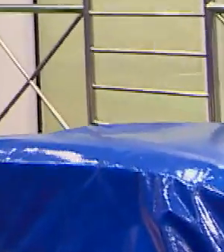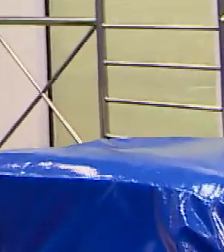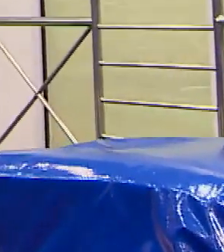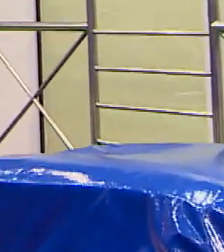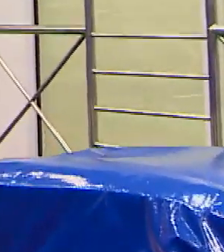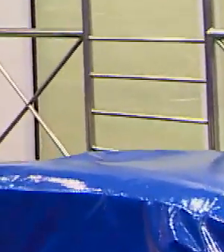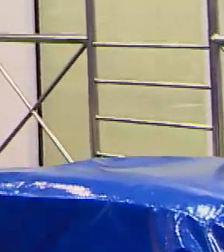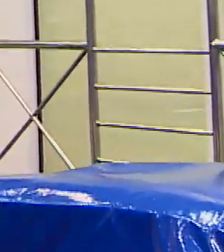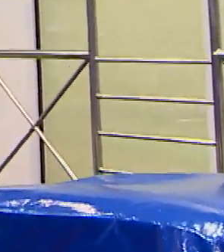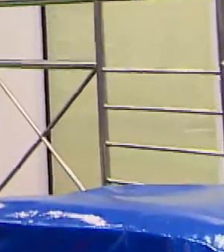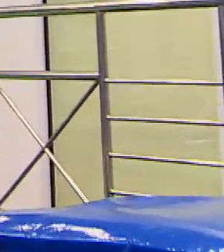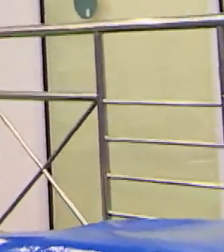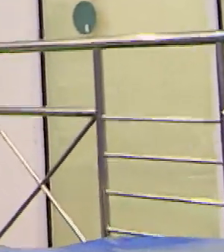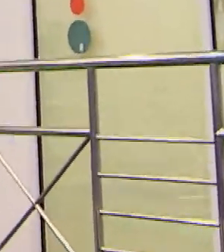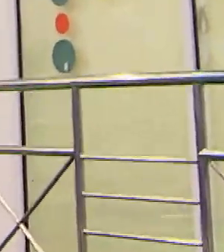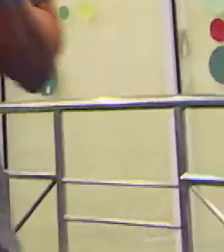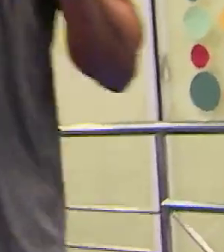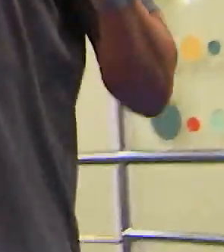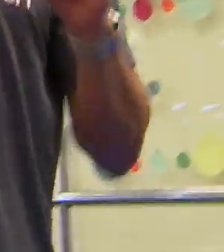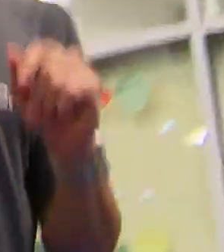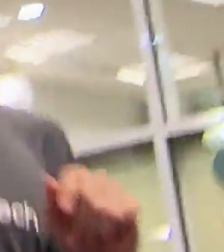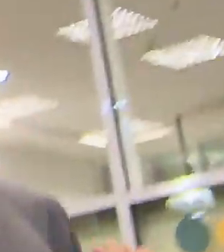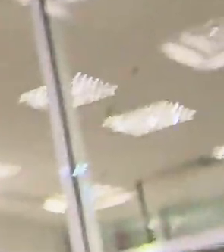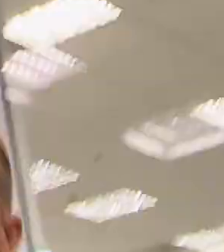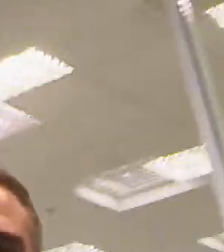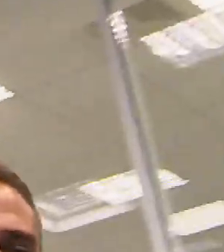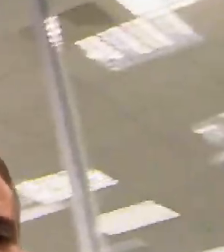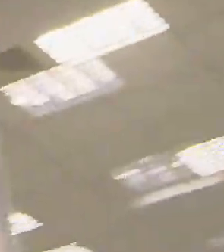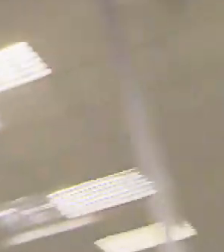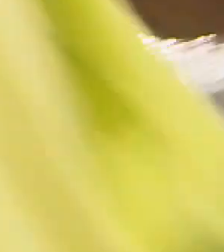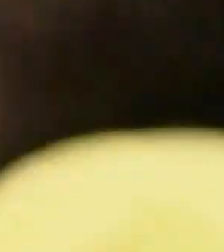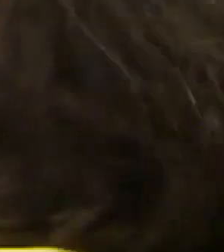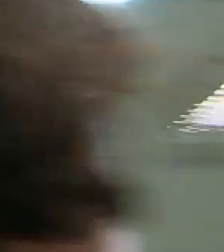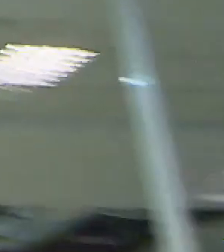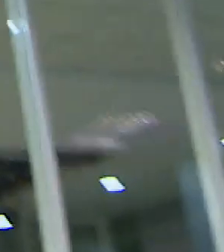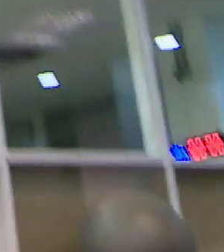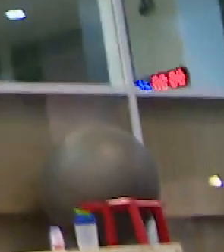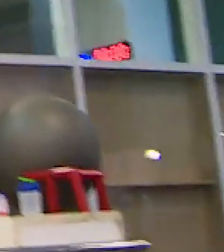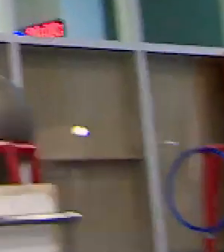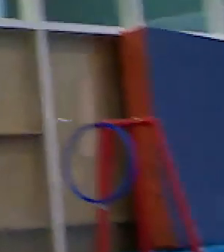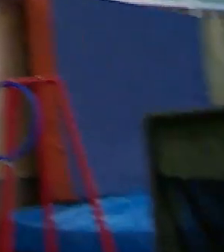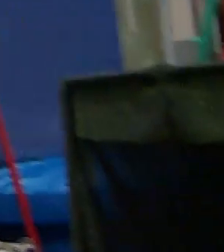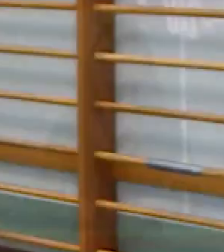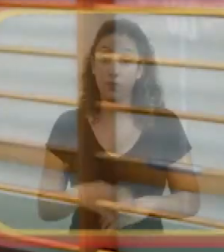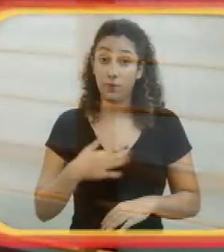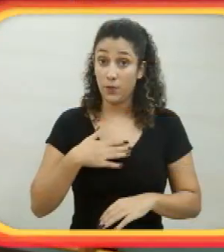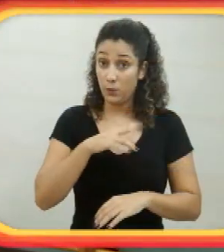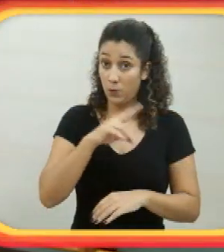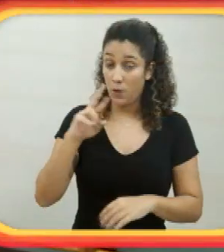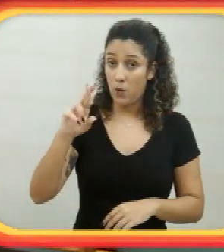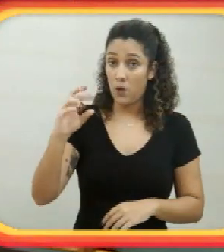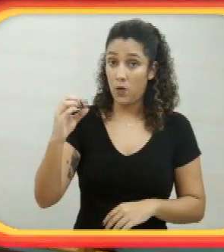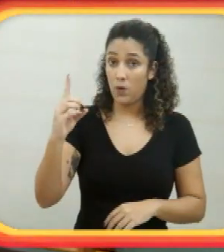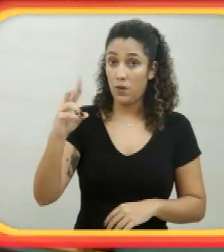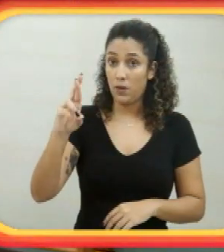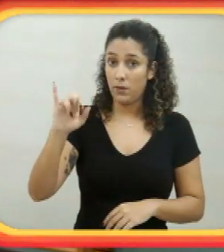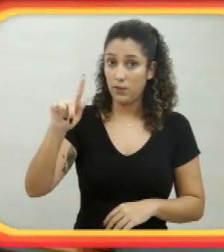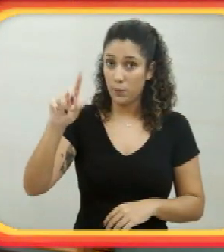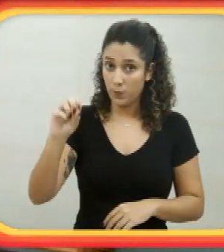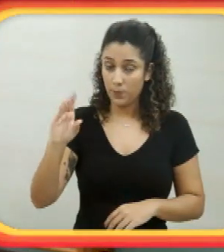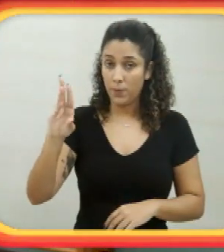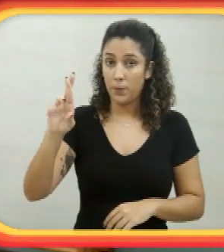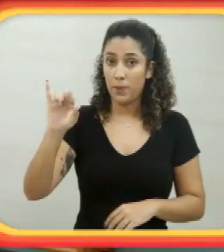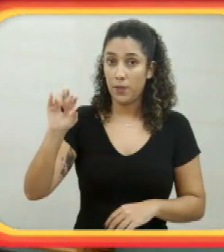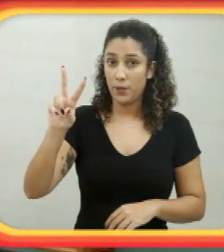Academia de ginástica. Uma jovem anda em uma barra paralela. Ao lado, um homem a segura pela mão e ela desce. Eu me chamo Rodrigo Brivio, eu tenho